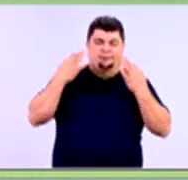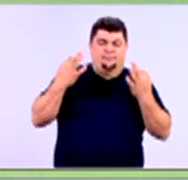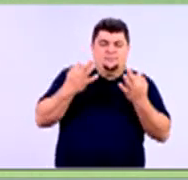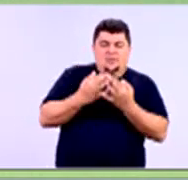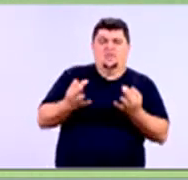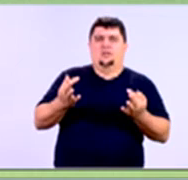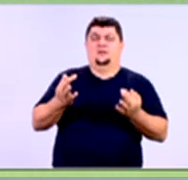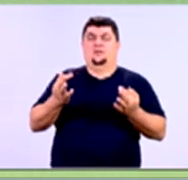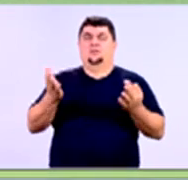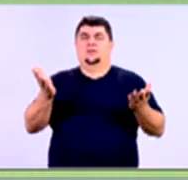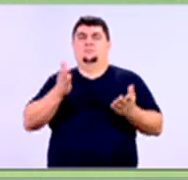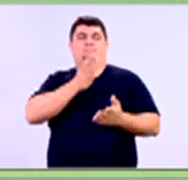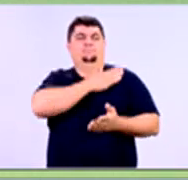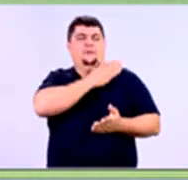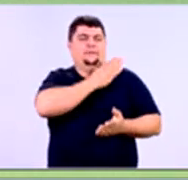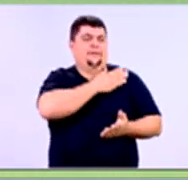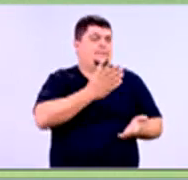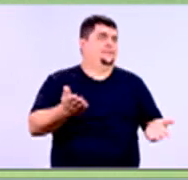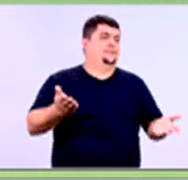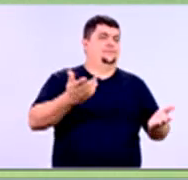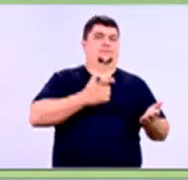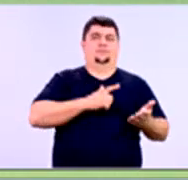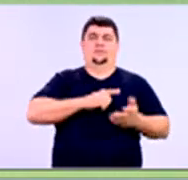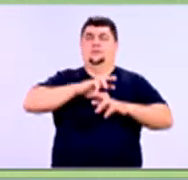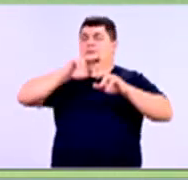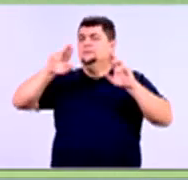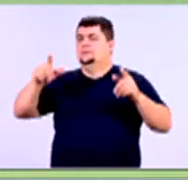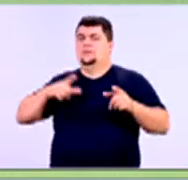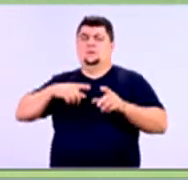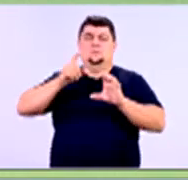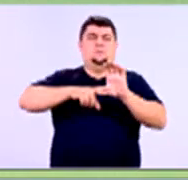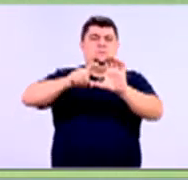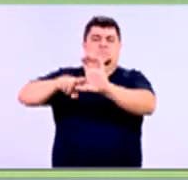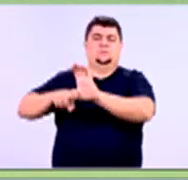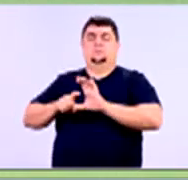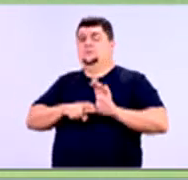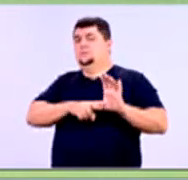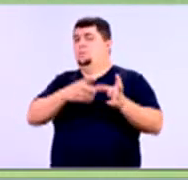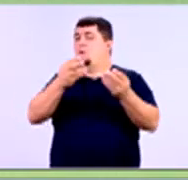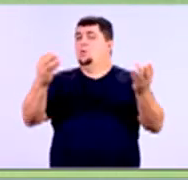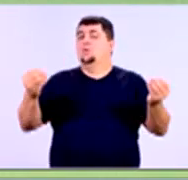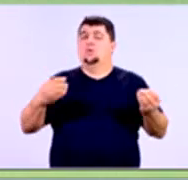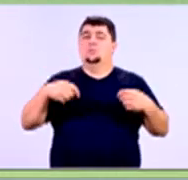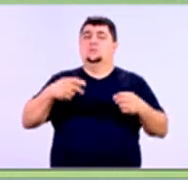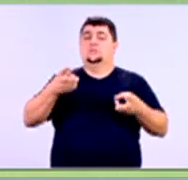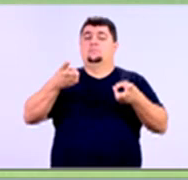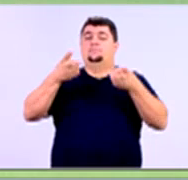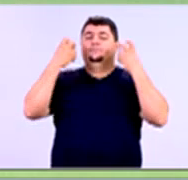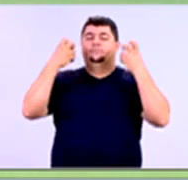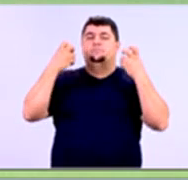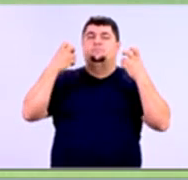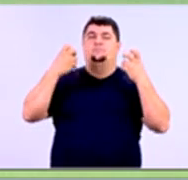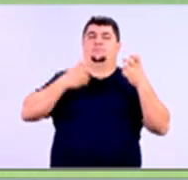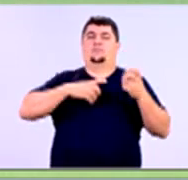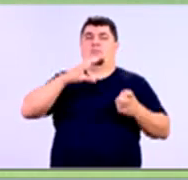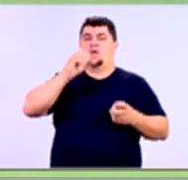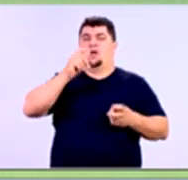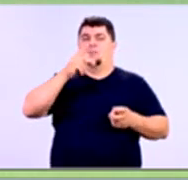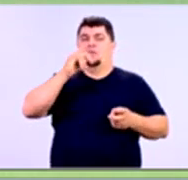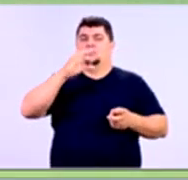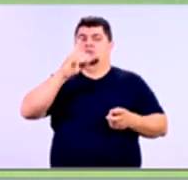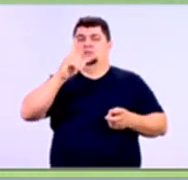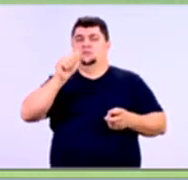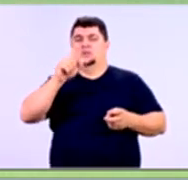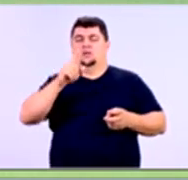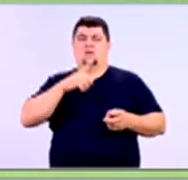tem que pagar um monte de contas anteriores, ela tem outras dívidas. E aí você vai ver nessa capacidade, por exemplo, se a pessoa